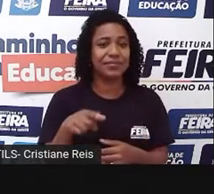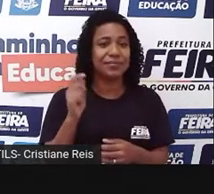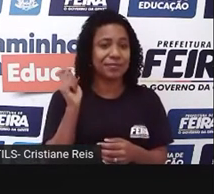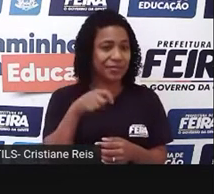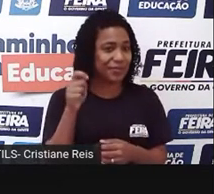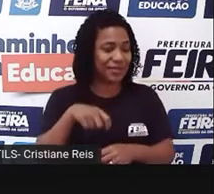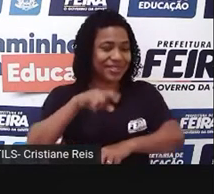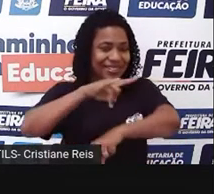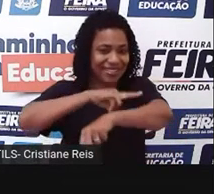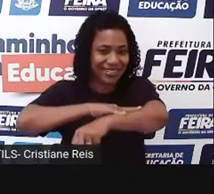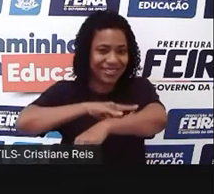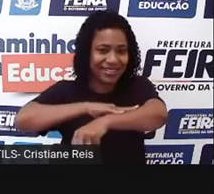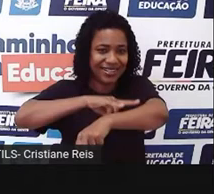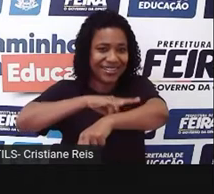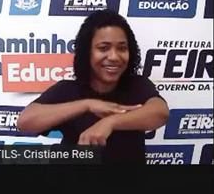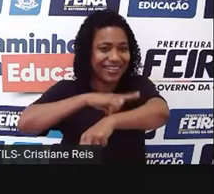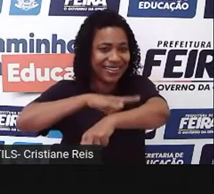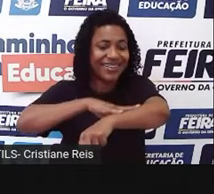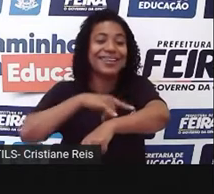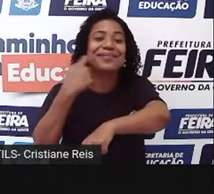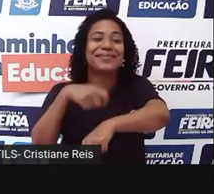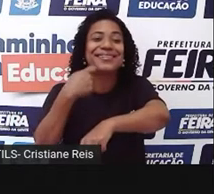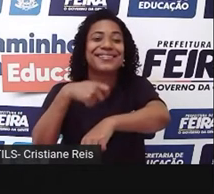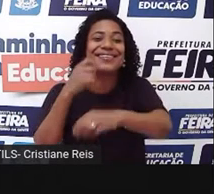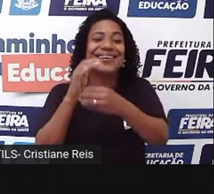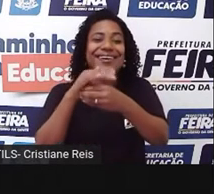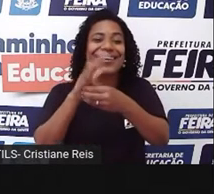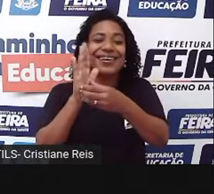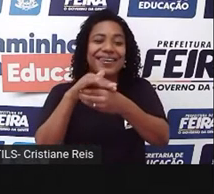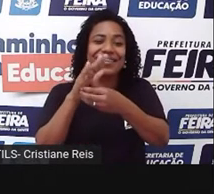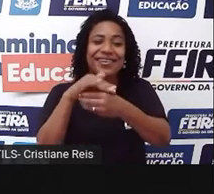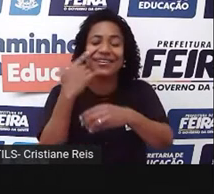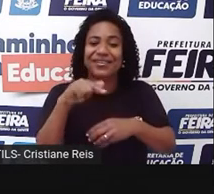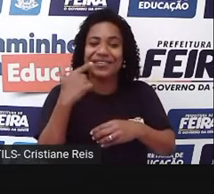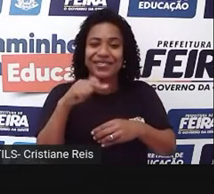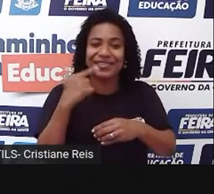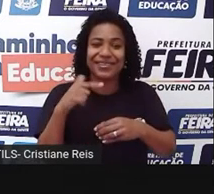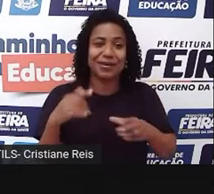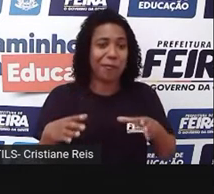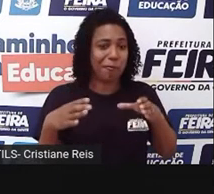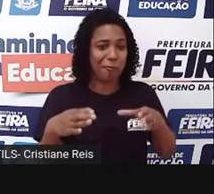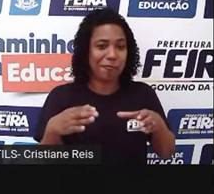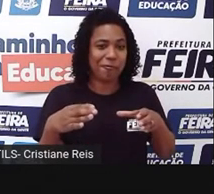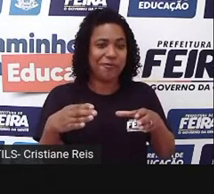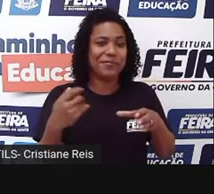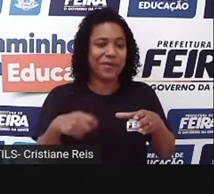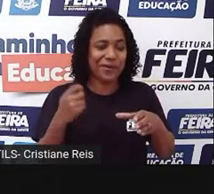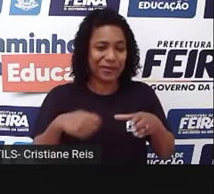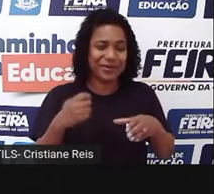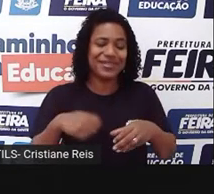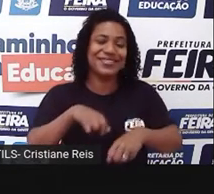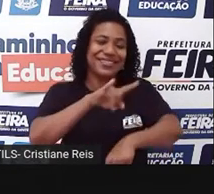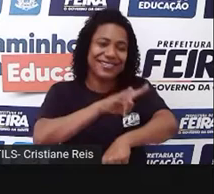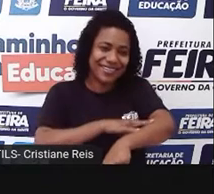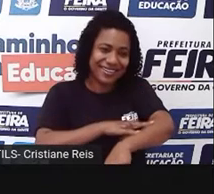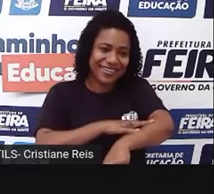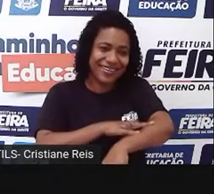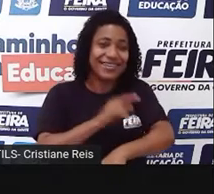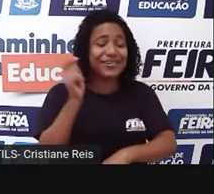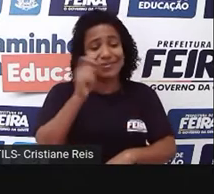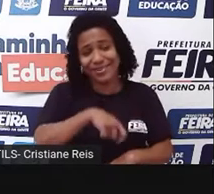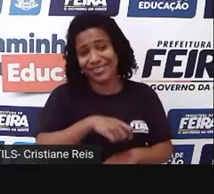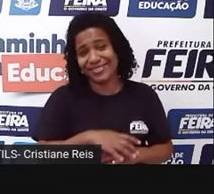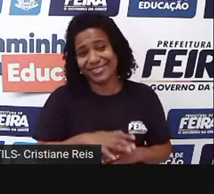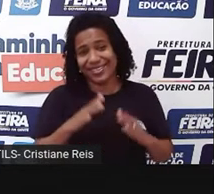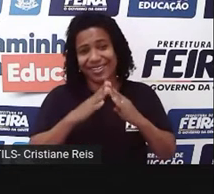Pronto vai falar a palavra aqui, mas que você já sabe o que é que eu vou falar, você também encontra lá, né. Até solução, caso a casa não tenha